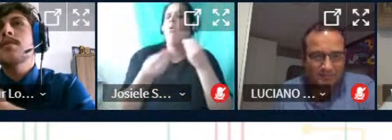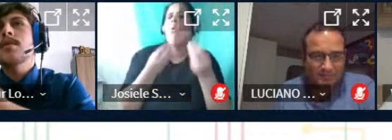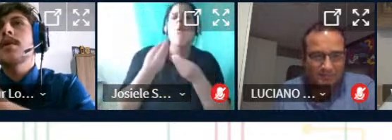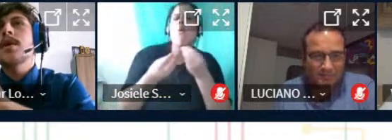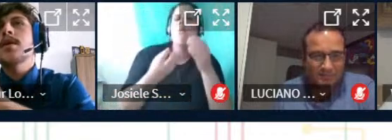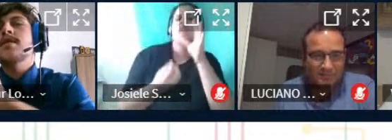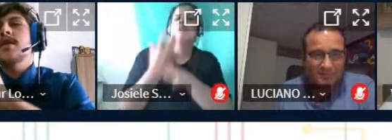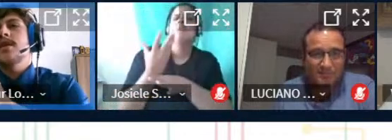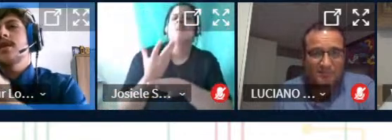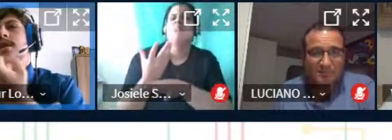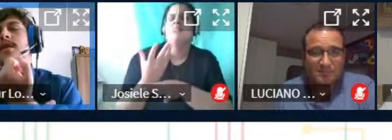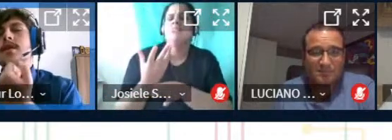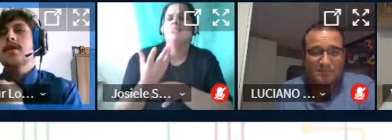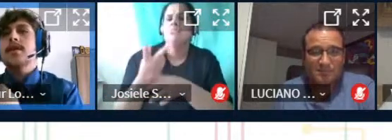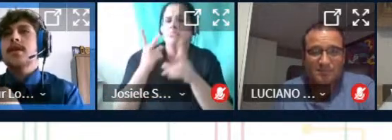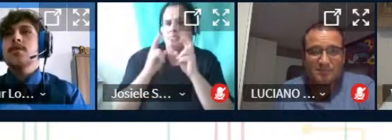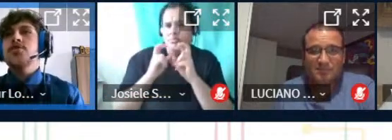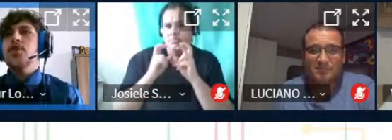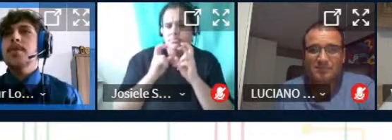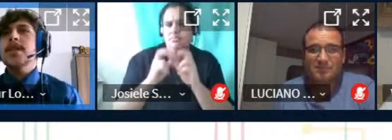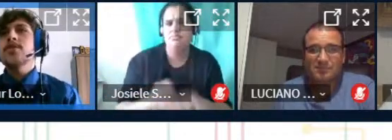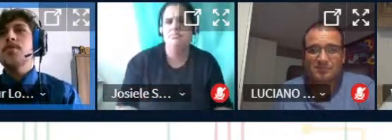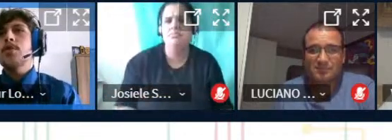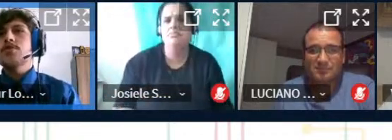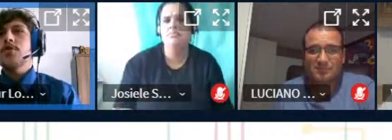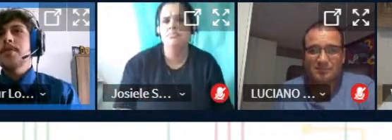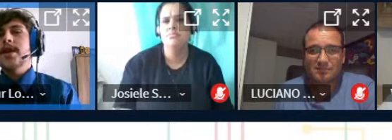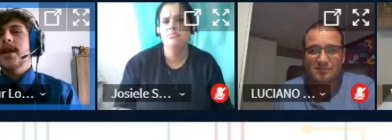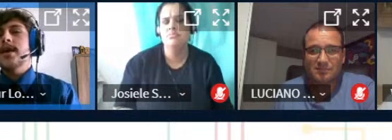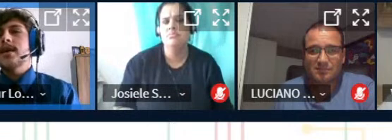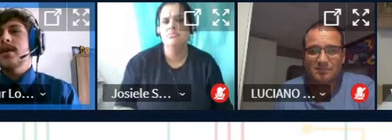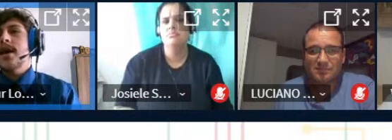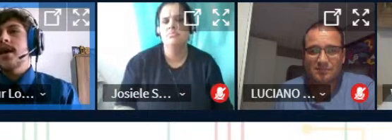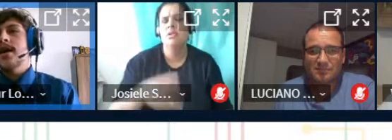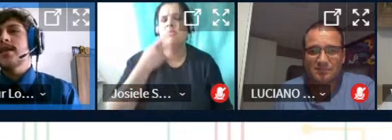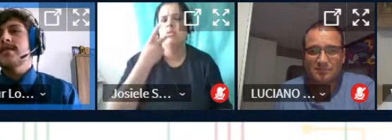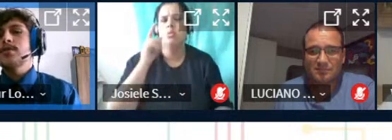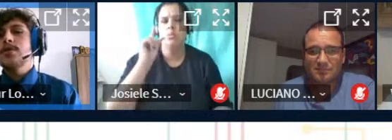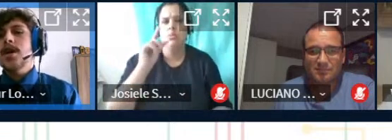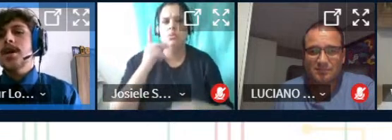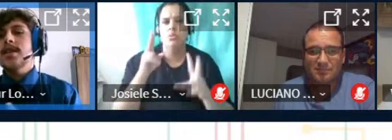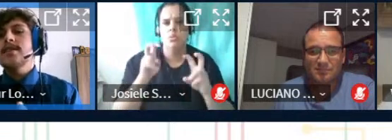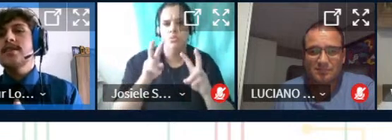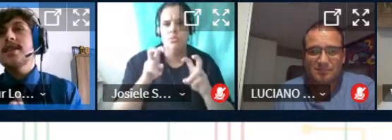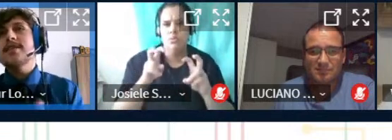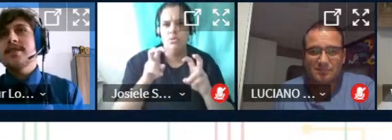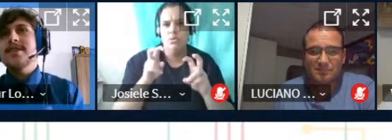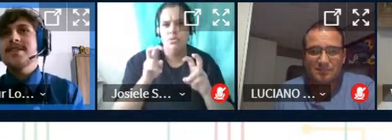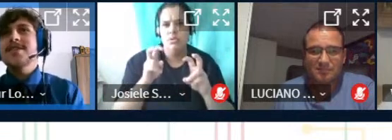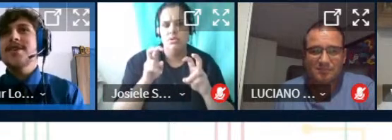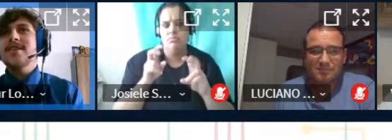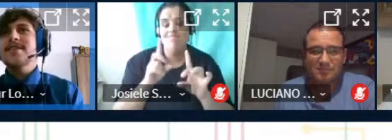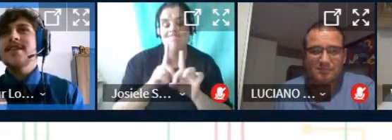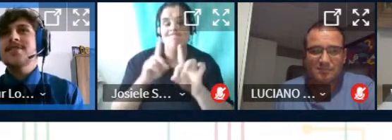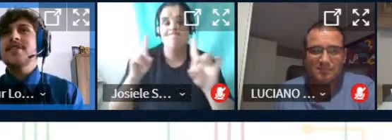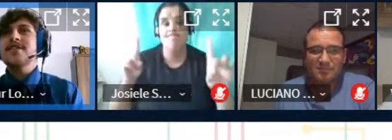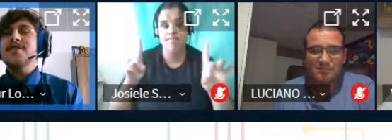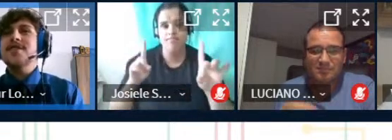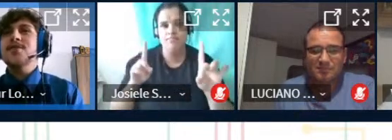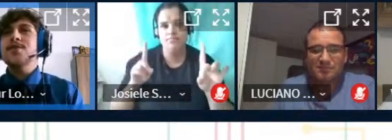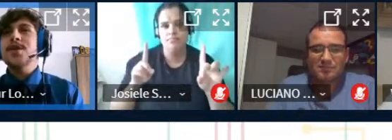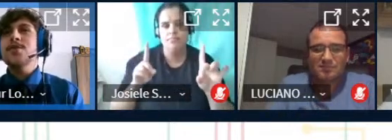surgiu essa percepção eu tinha comentado um pouco sobre que era a questão da distância da